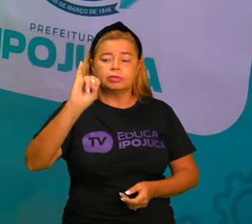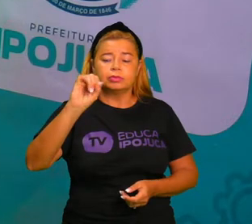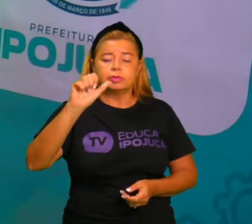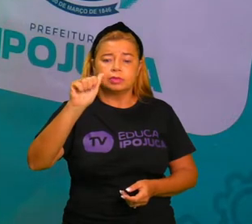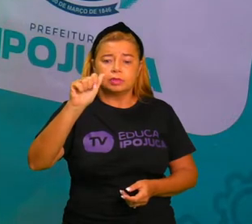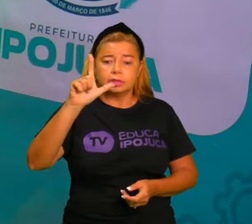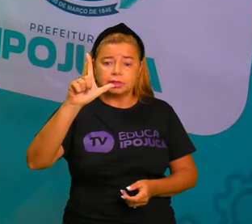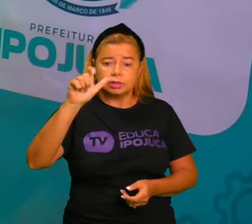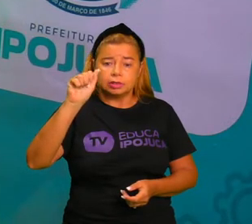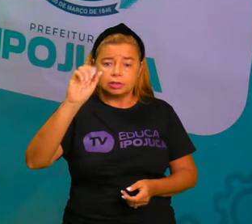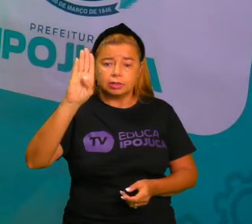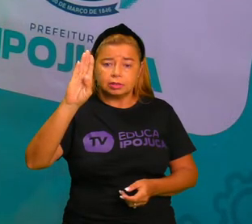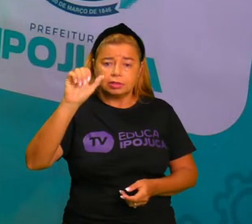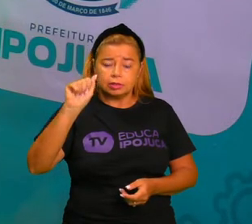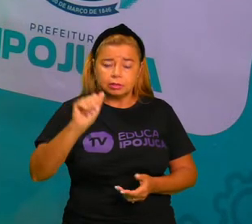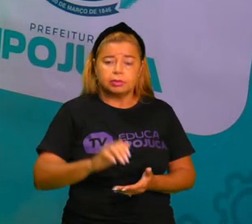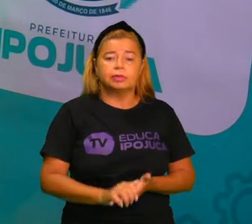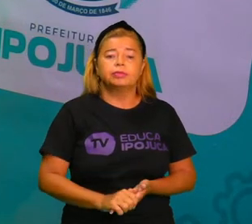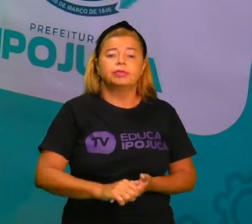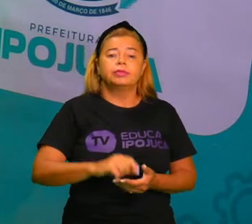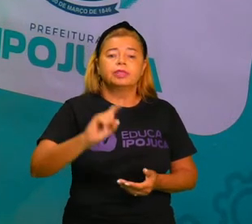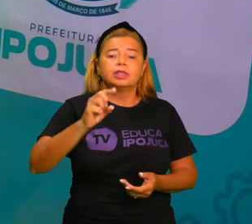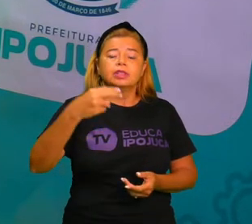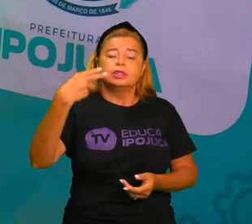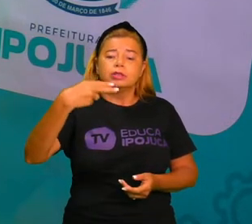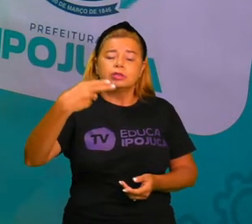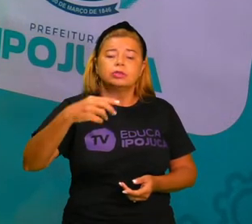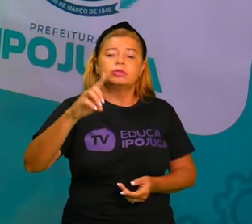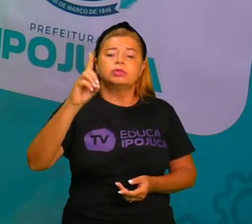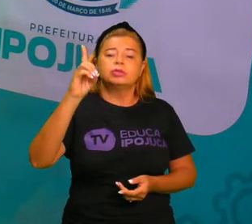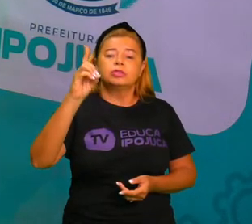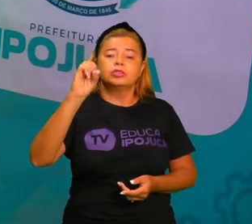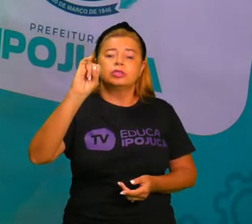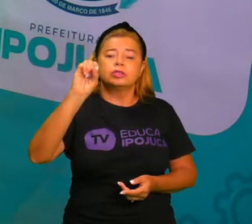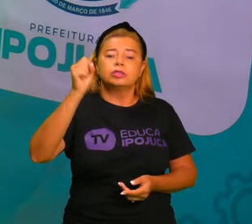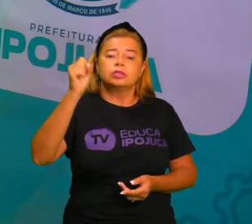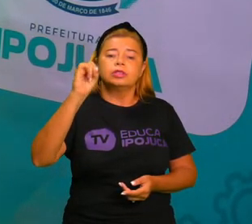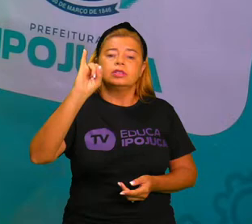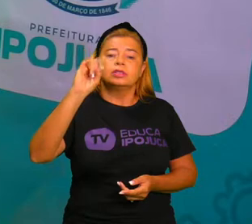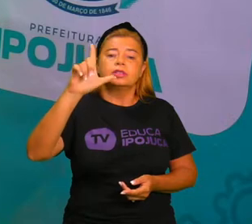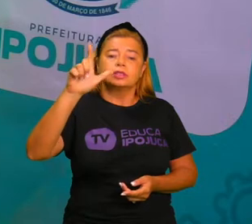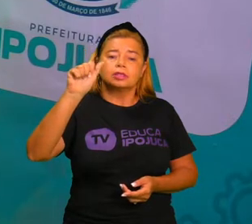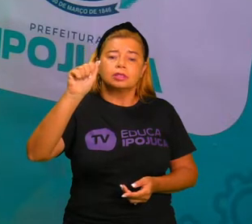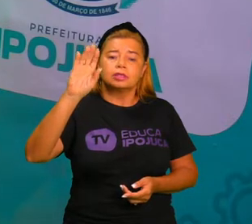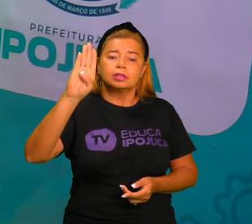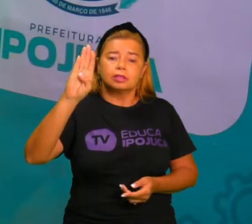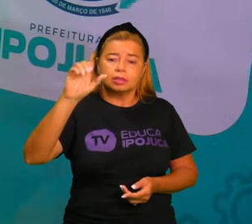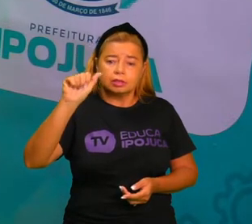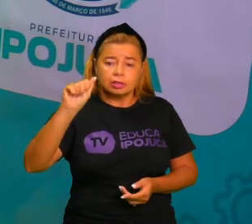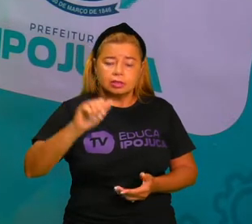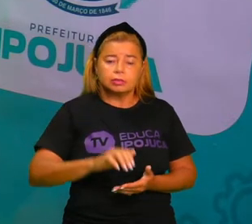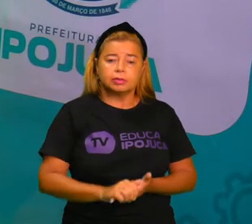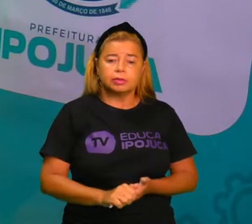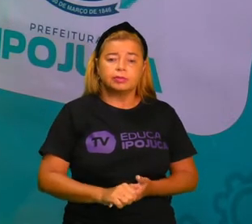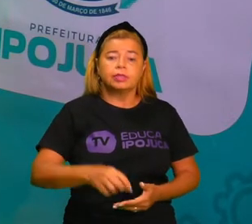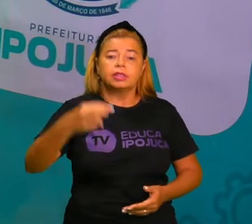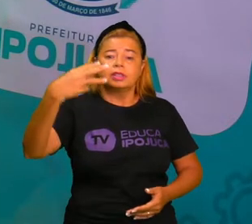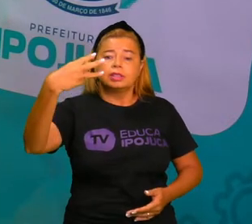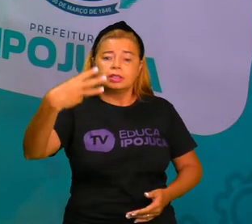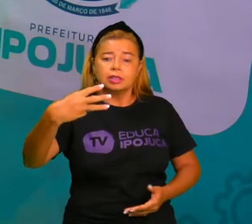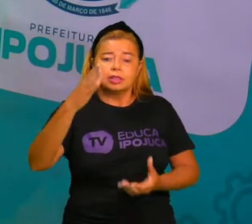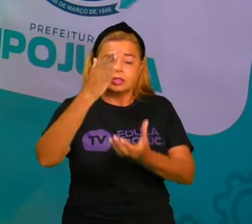Ou seja, uma sílaba, sílaba, duas sílabas, três sílabas, quatro ou mais